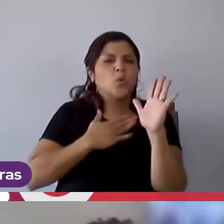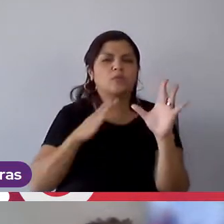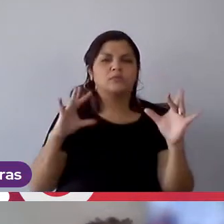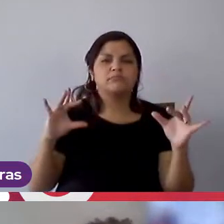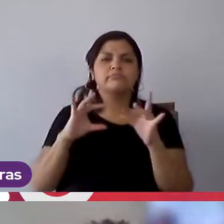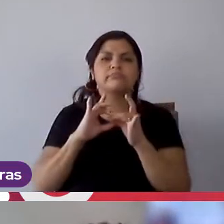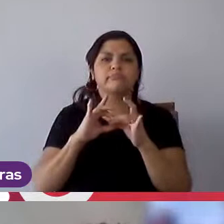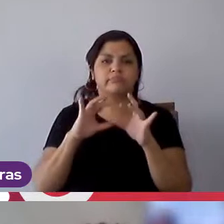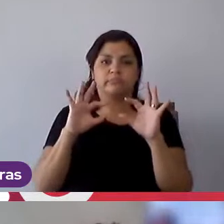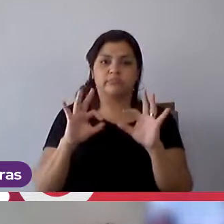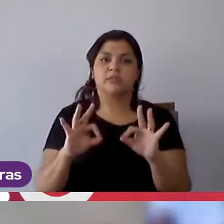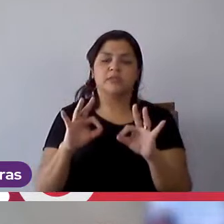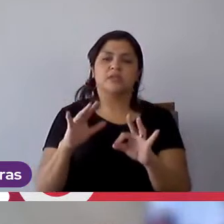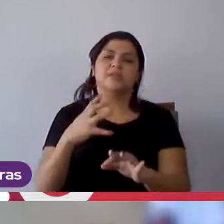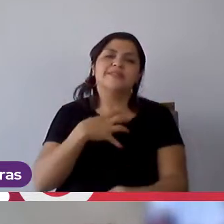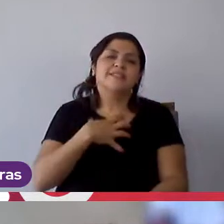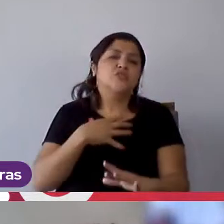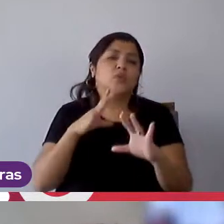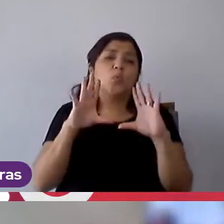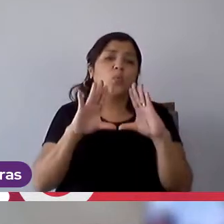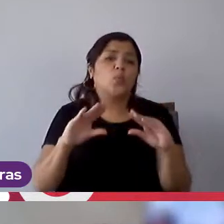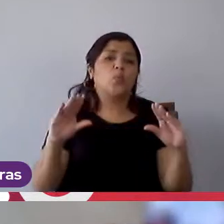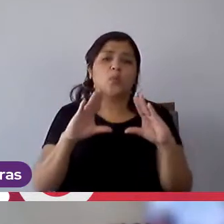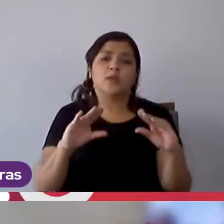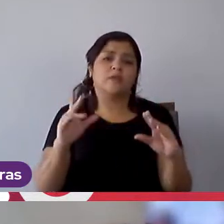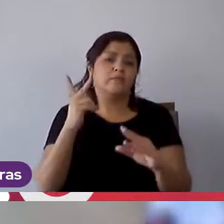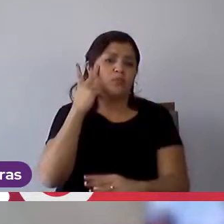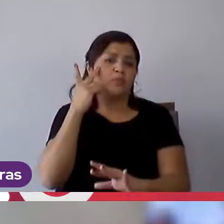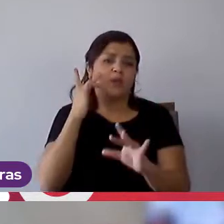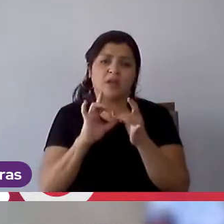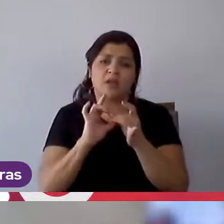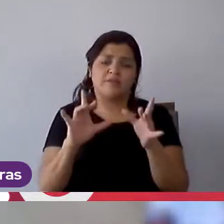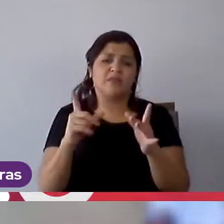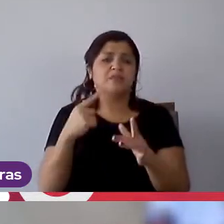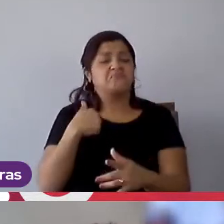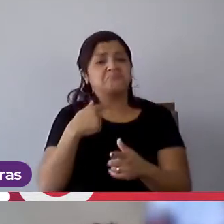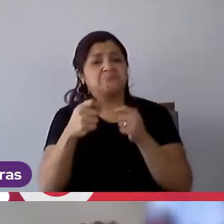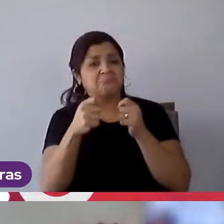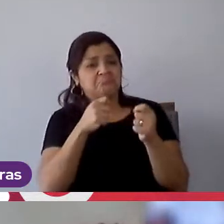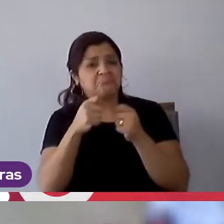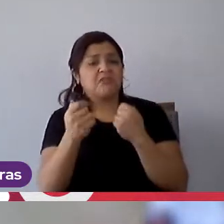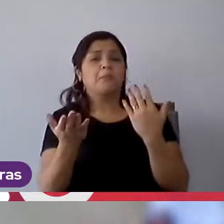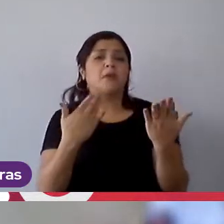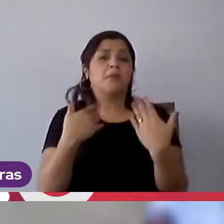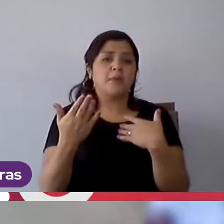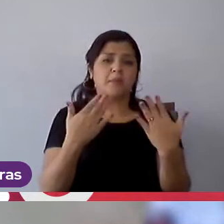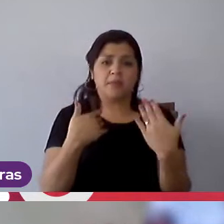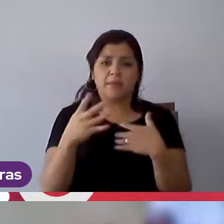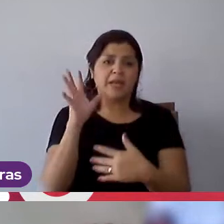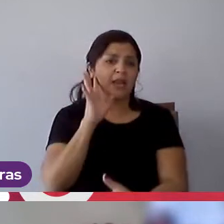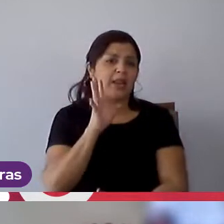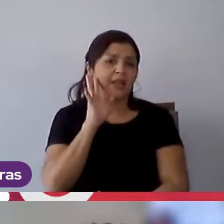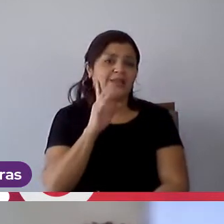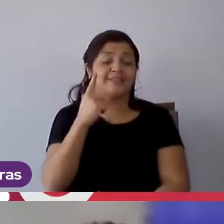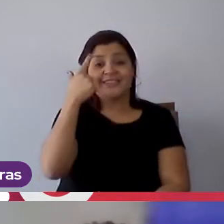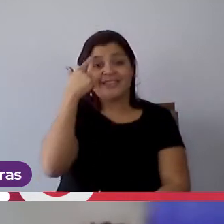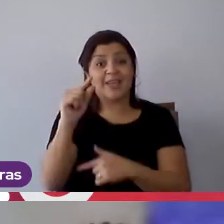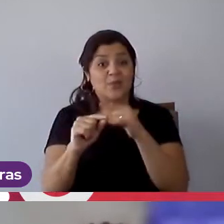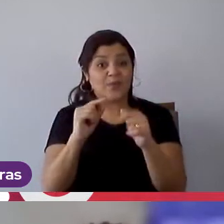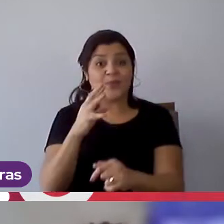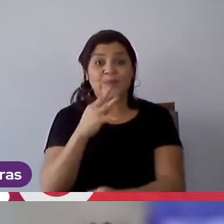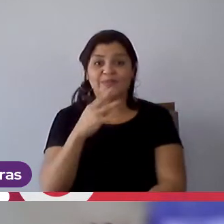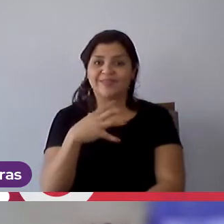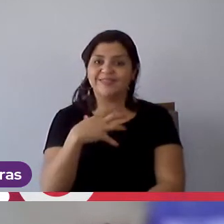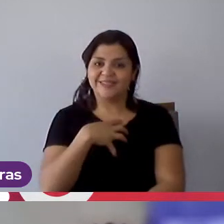afetiva, me fez me sentir à vontade, junto também com o fato de quem me entrevistar ter sido uma pessoa legal, porque a ideia ali é conhecer,